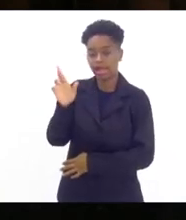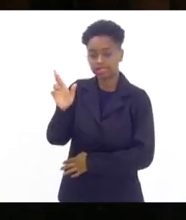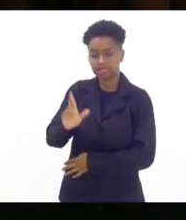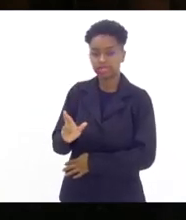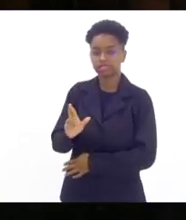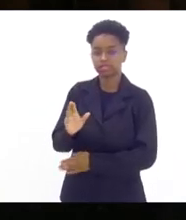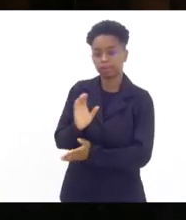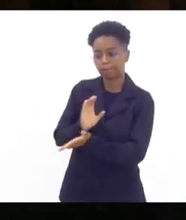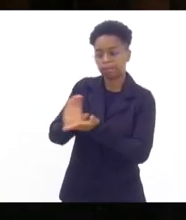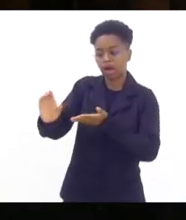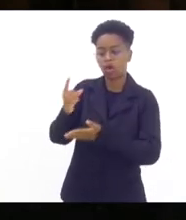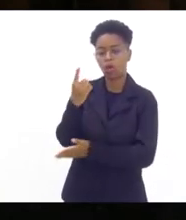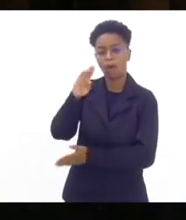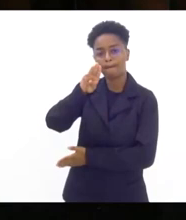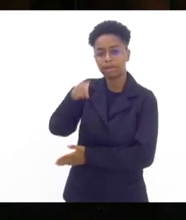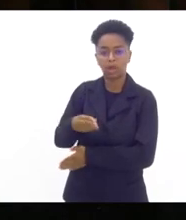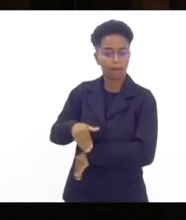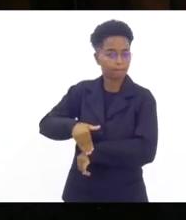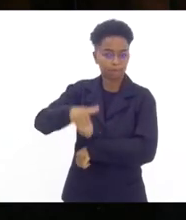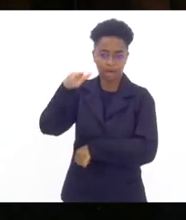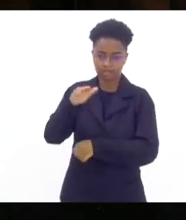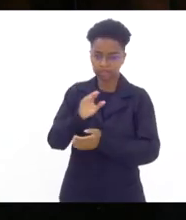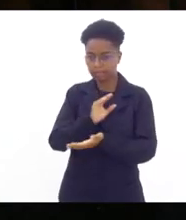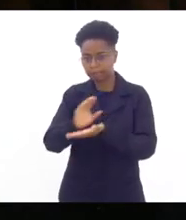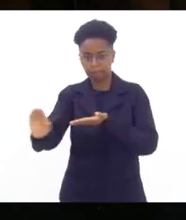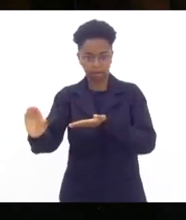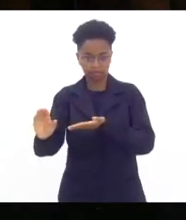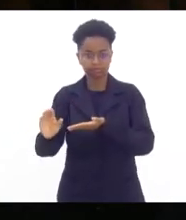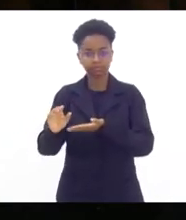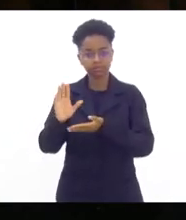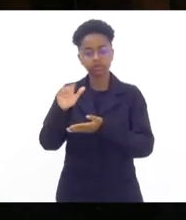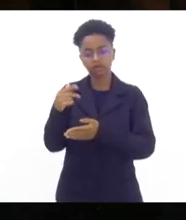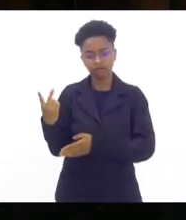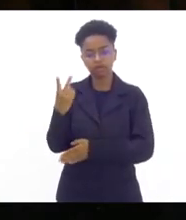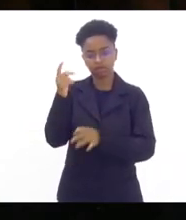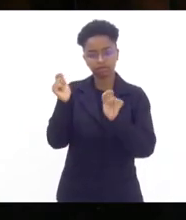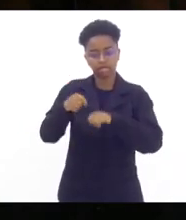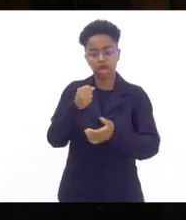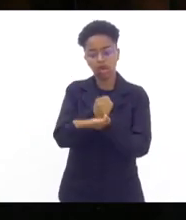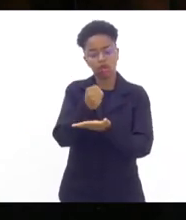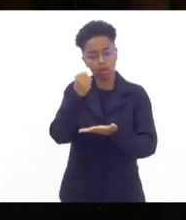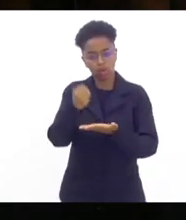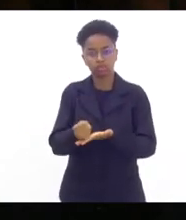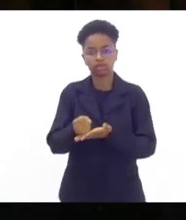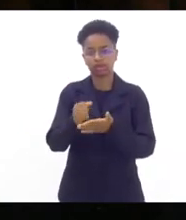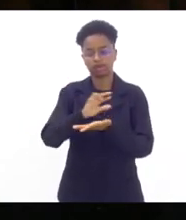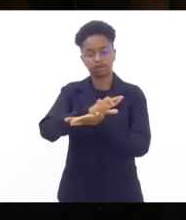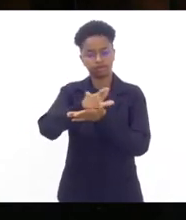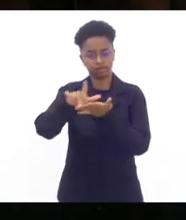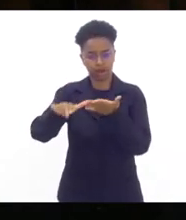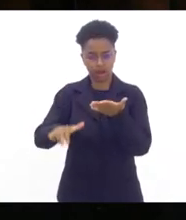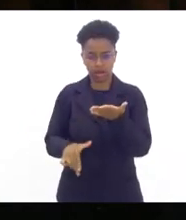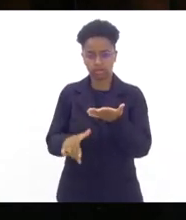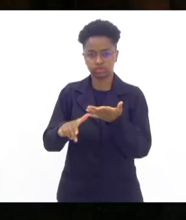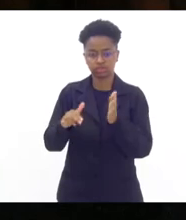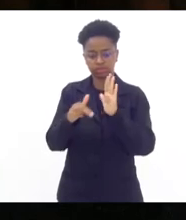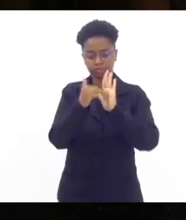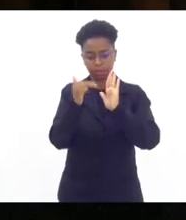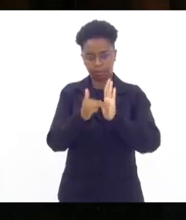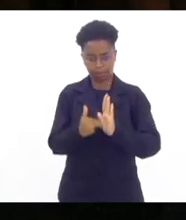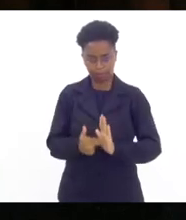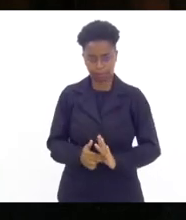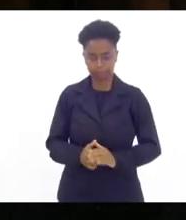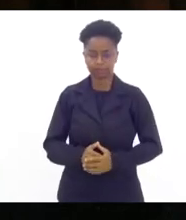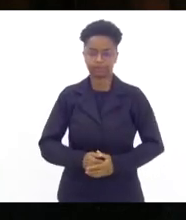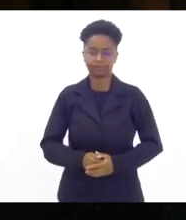receber mais de um milhão de reais esse valor é suficiente para a gente contratar um número significativo de cirurgias eletivas